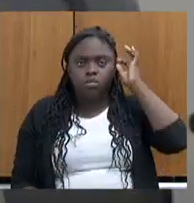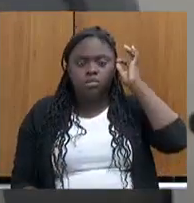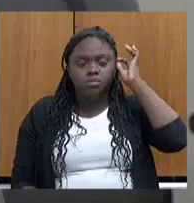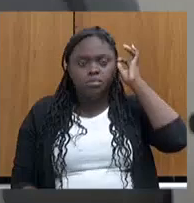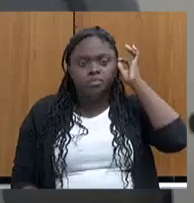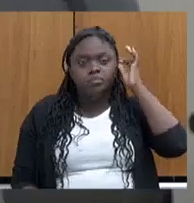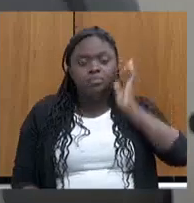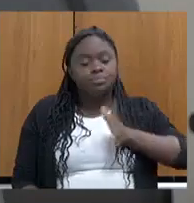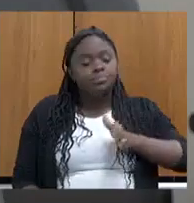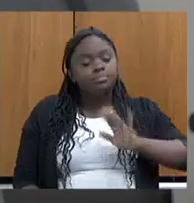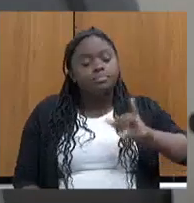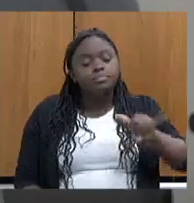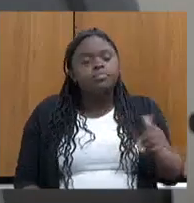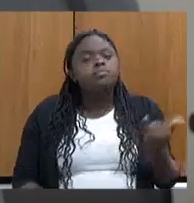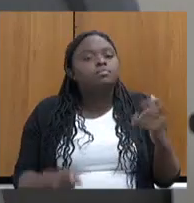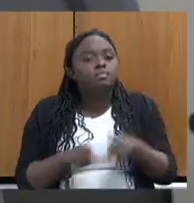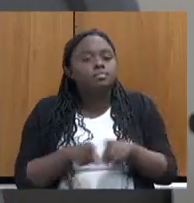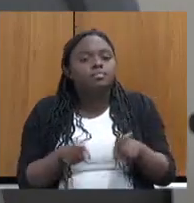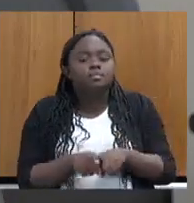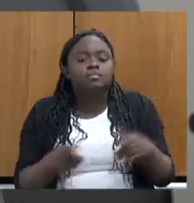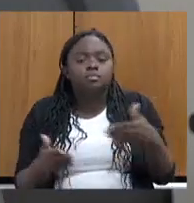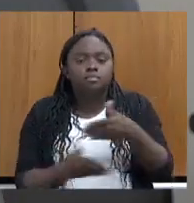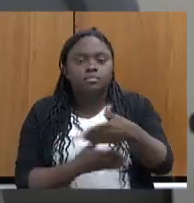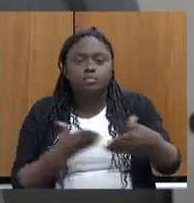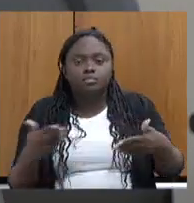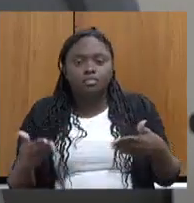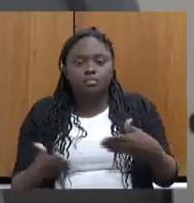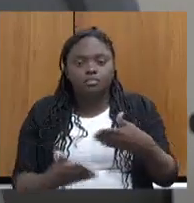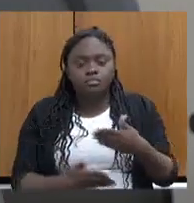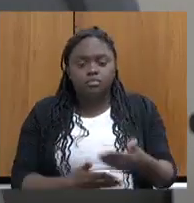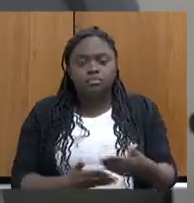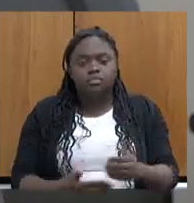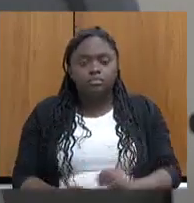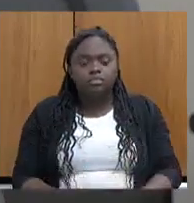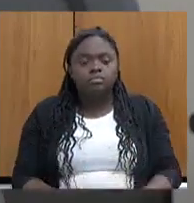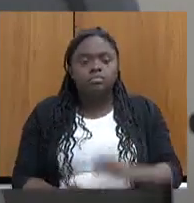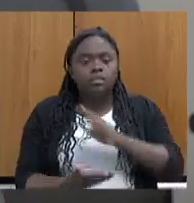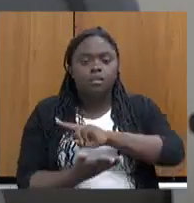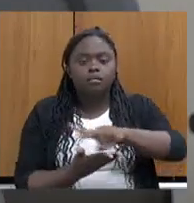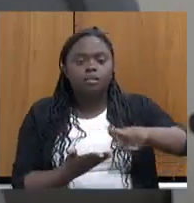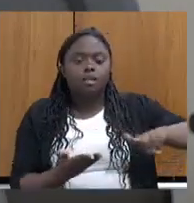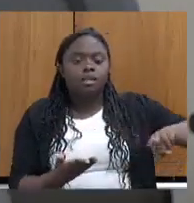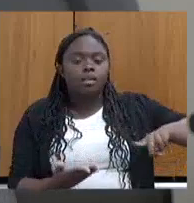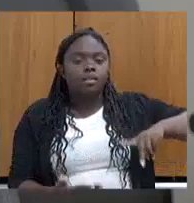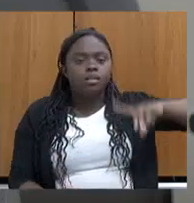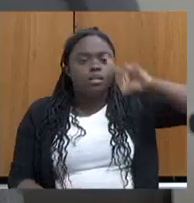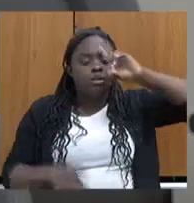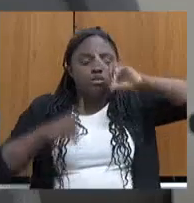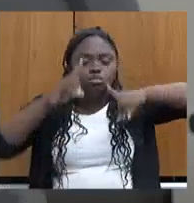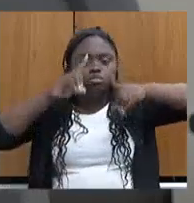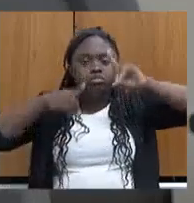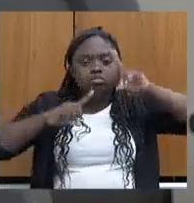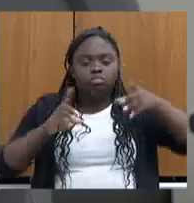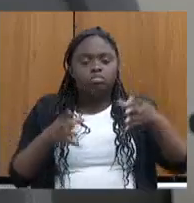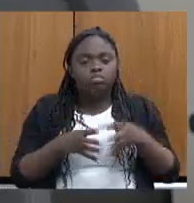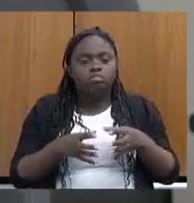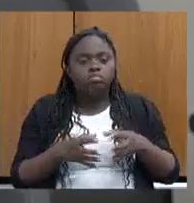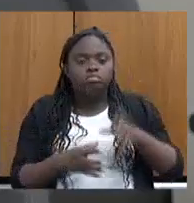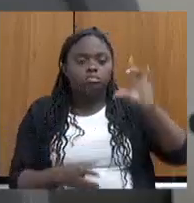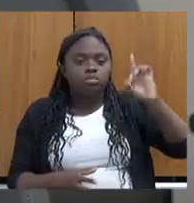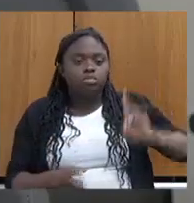aproveito também para compartilhar das diversas demandas que a Comissão de Direitos Humanos recebe